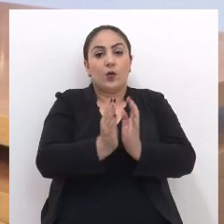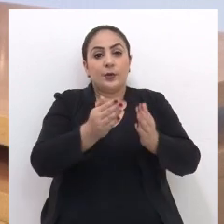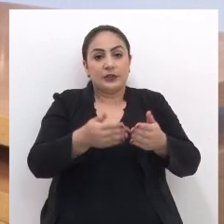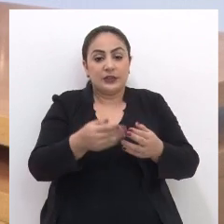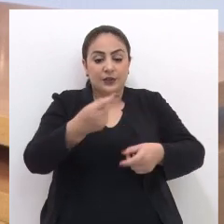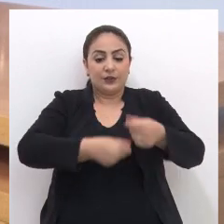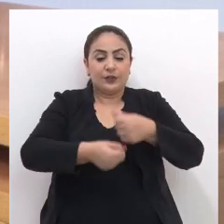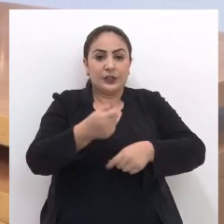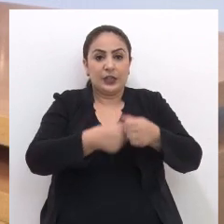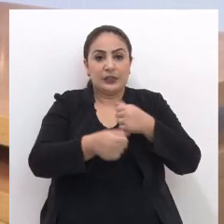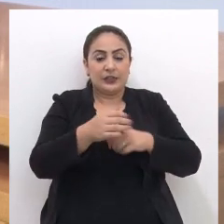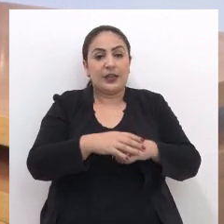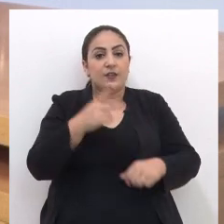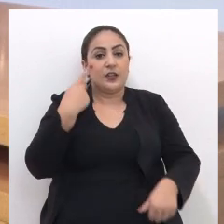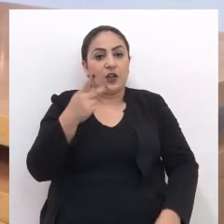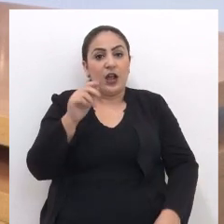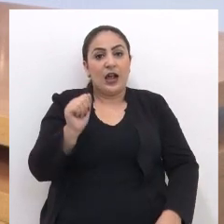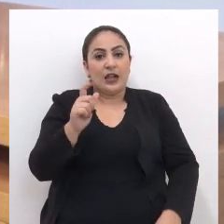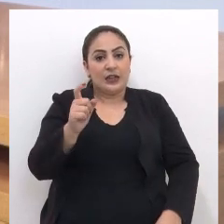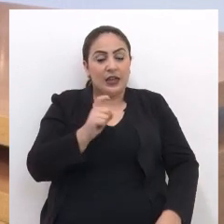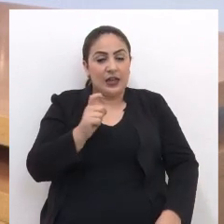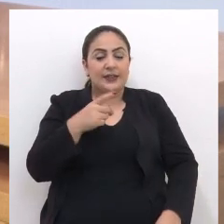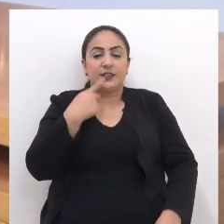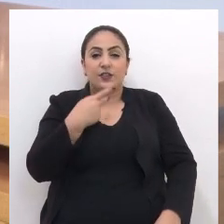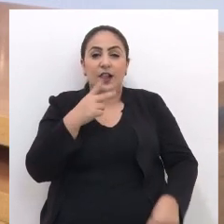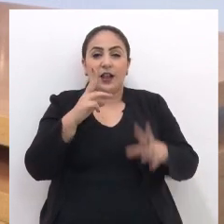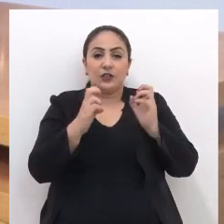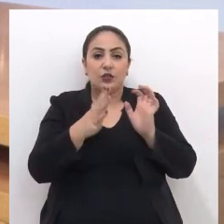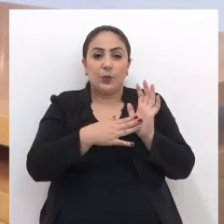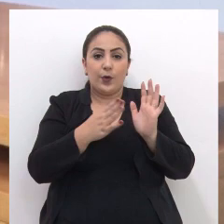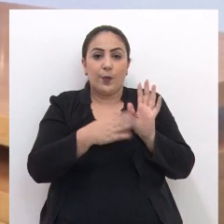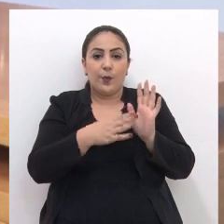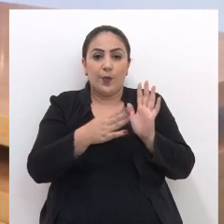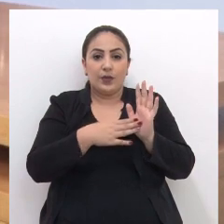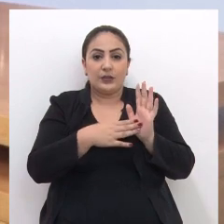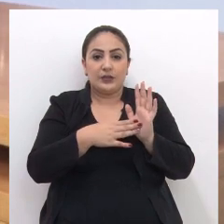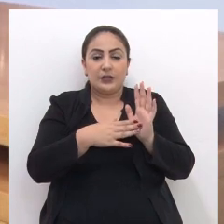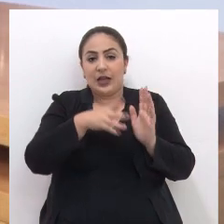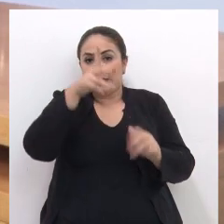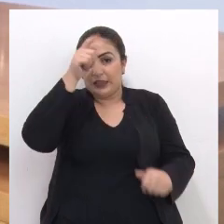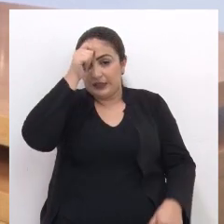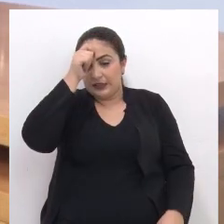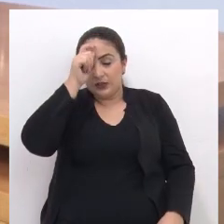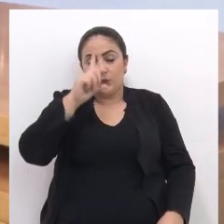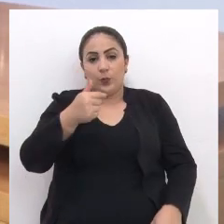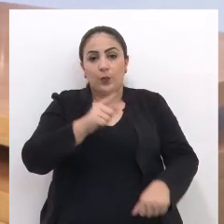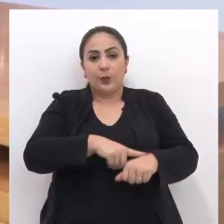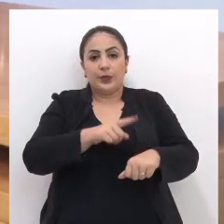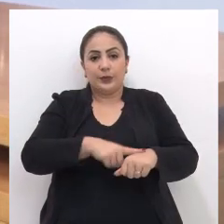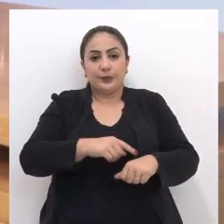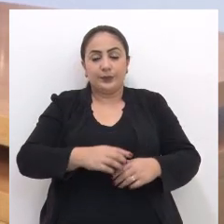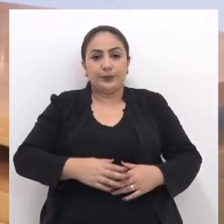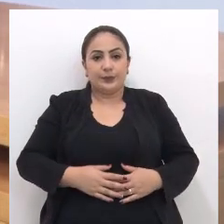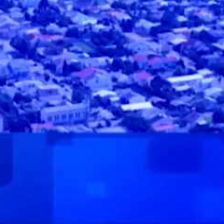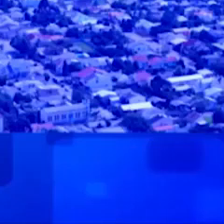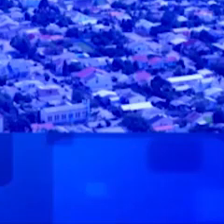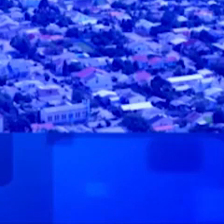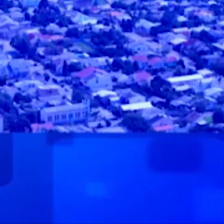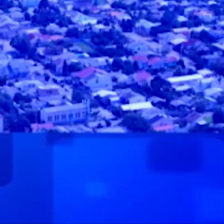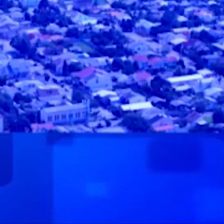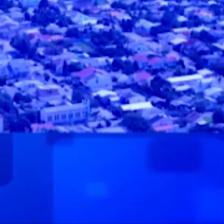o presidente da Comissão de Finanças. Alex Necker fala sobre as proposições que estão sendo analisadas no momento.